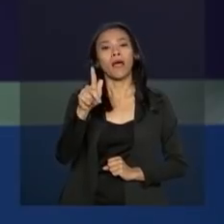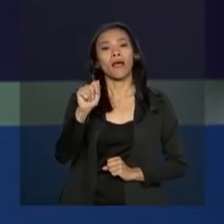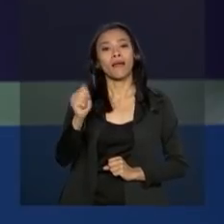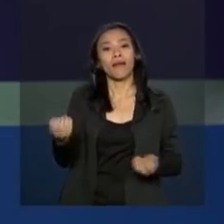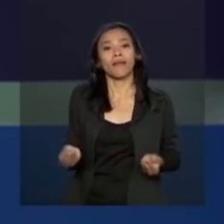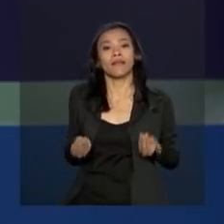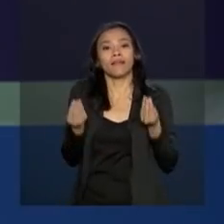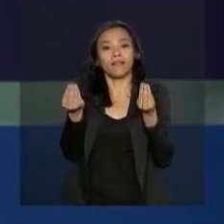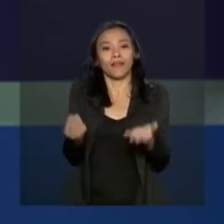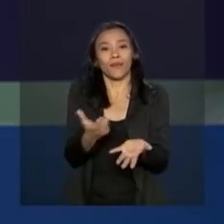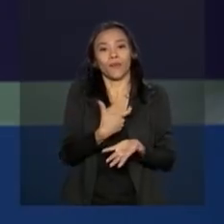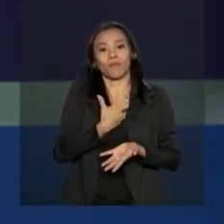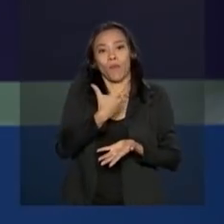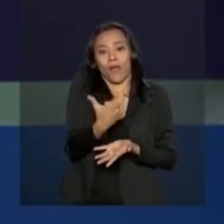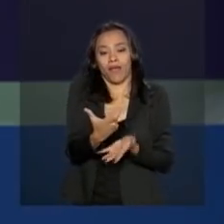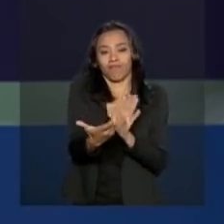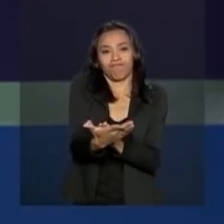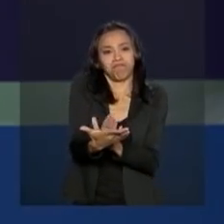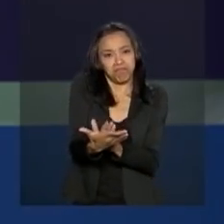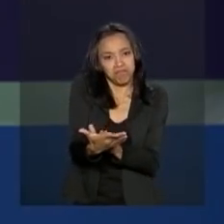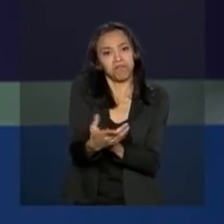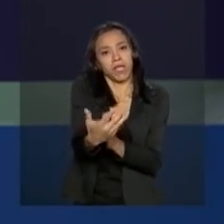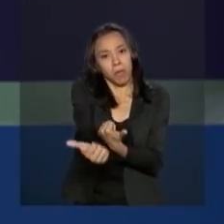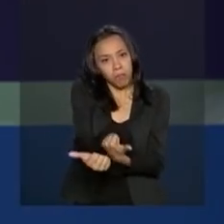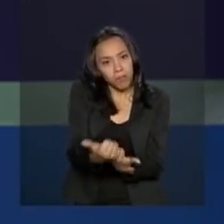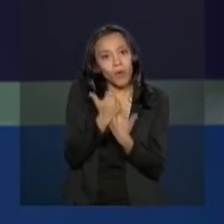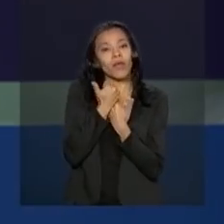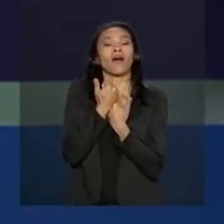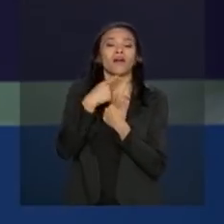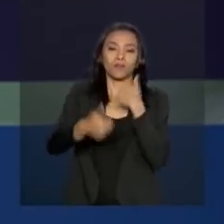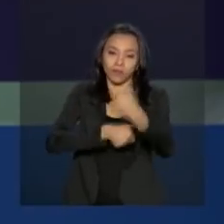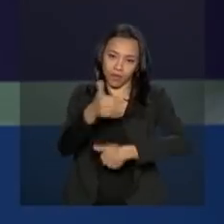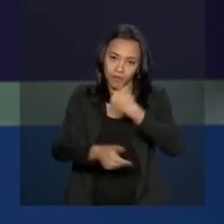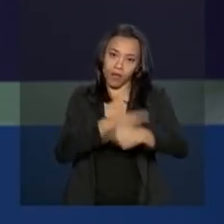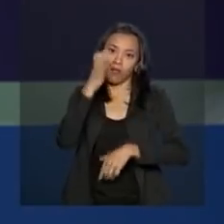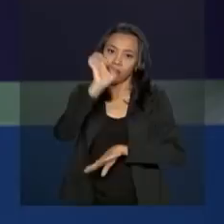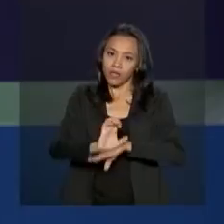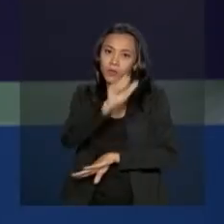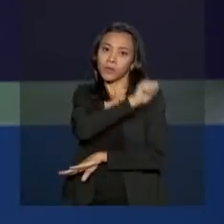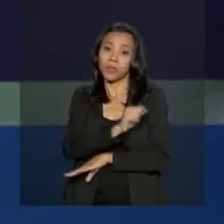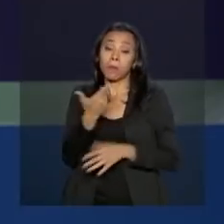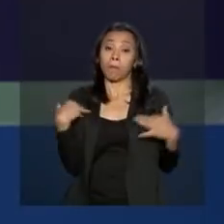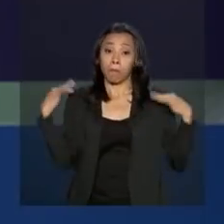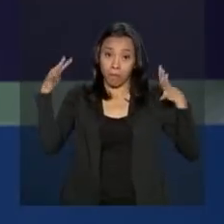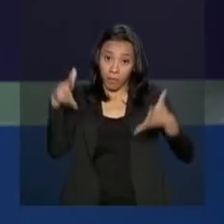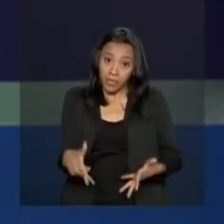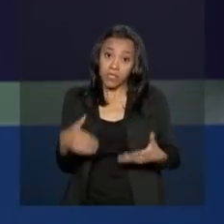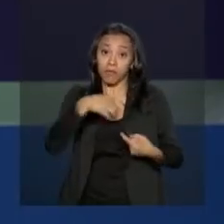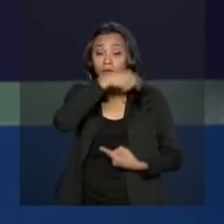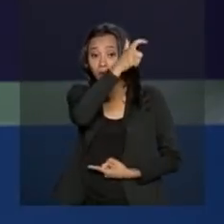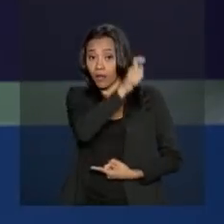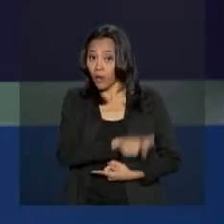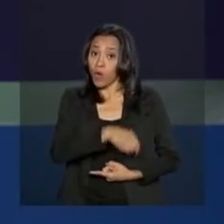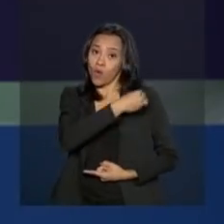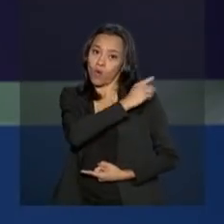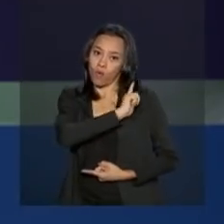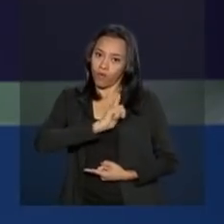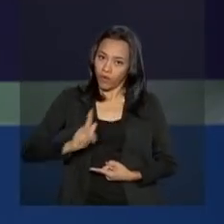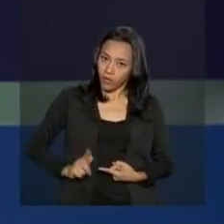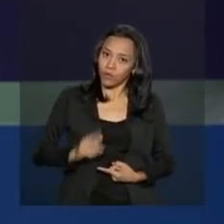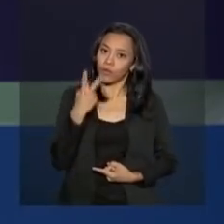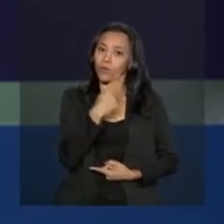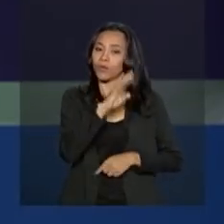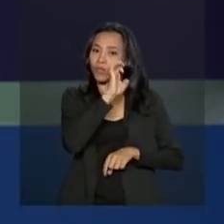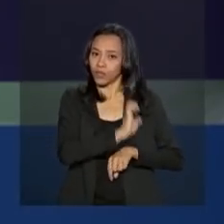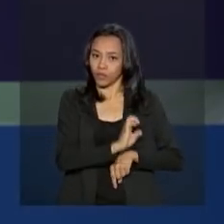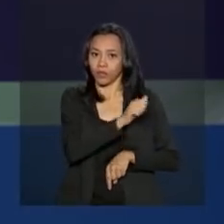para autoridades que contribuíram de maneira relevante para a intervenção federal. Participaram do evento, além do governador em exercício, Francisco Dornelles,